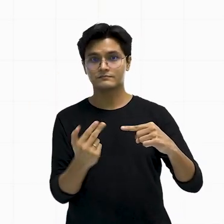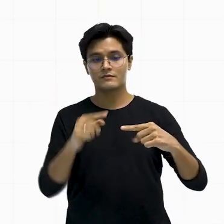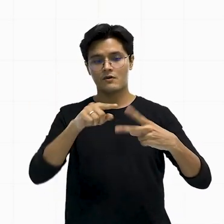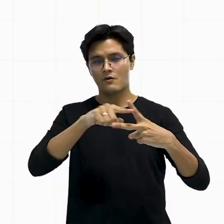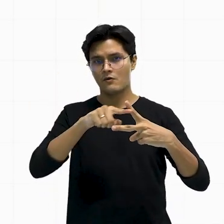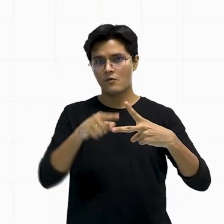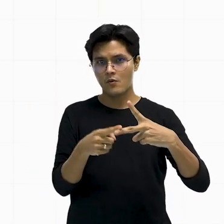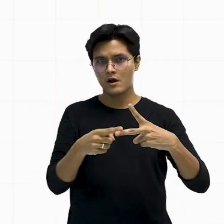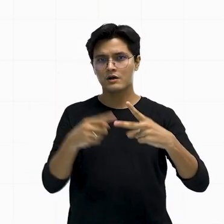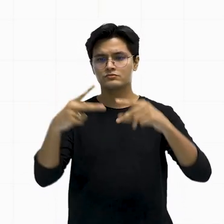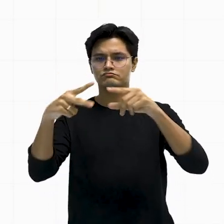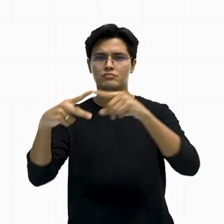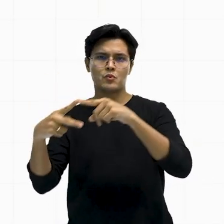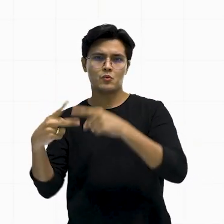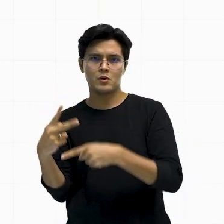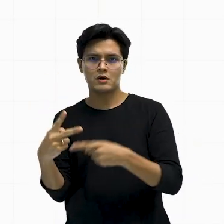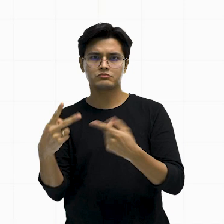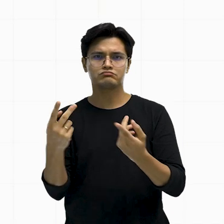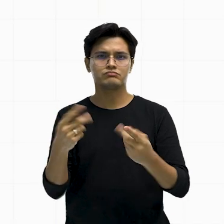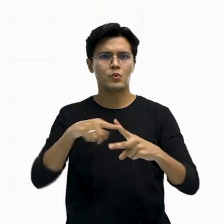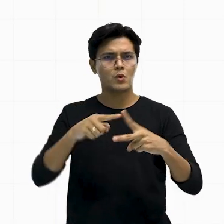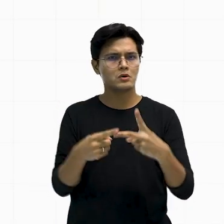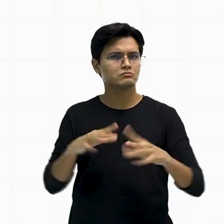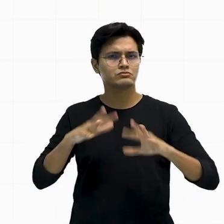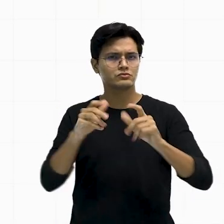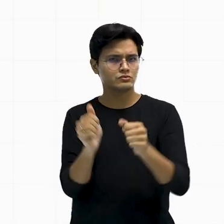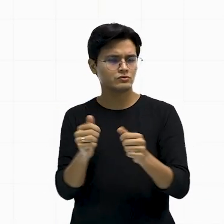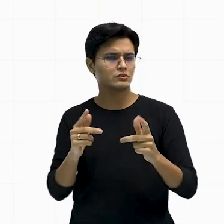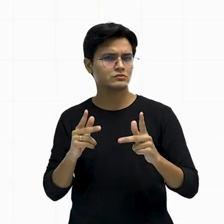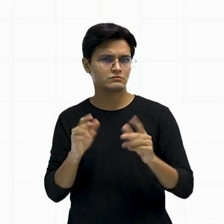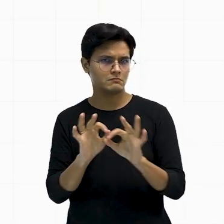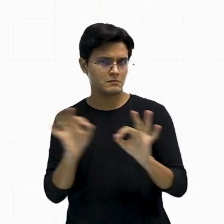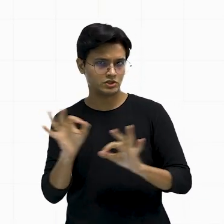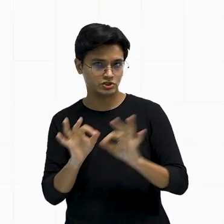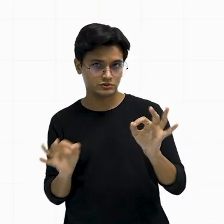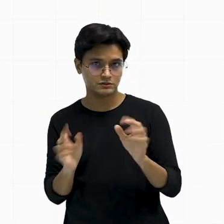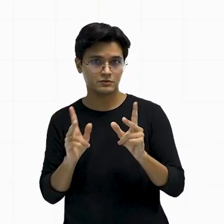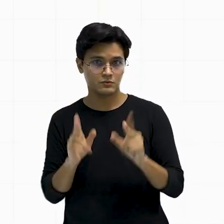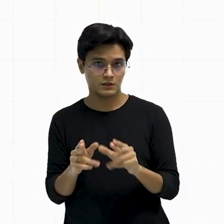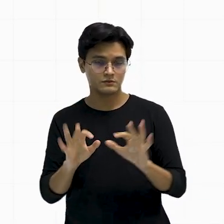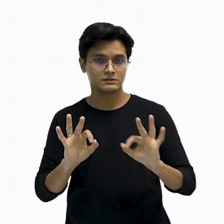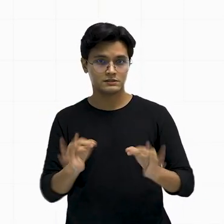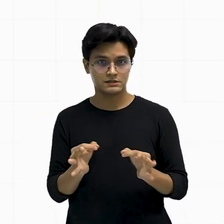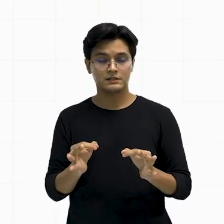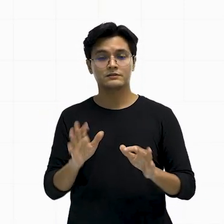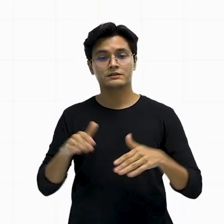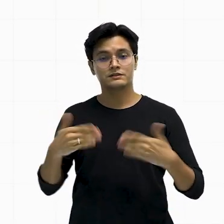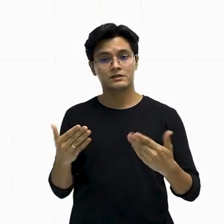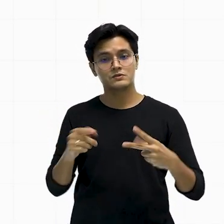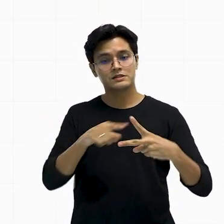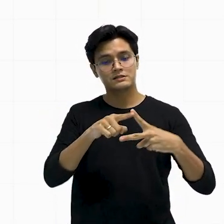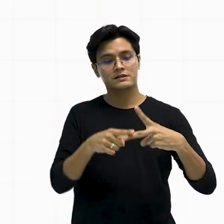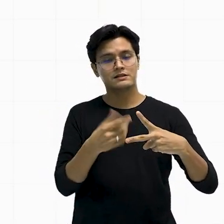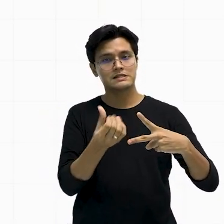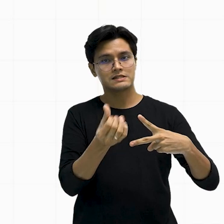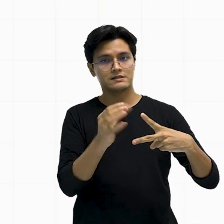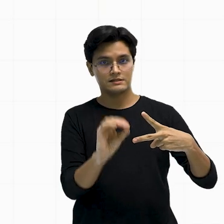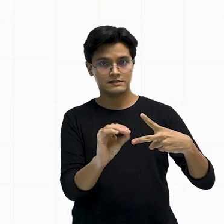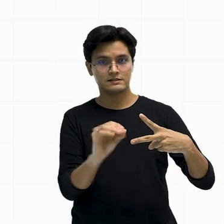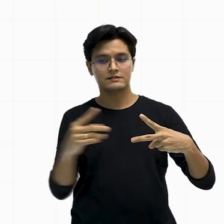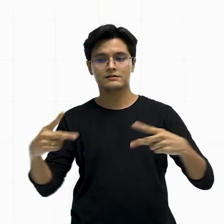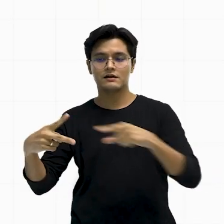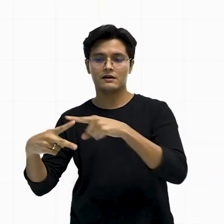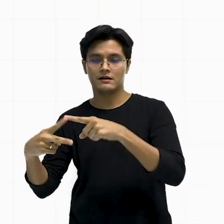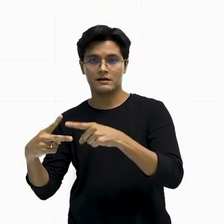todos os lados também são iguais. Tudo bem? Então, se aqui vale 60 graus, aqui